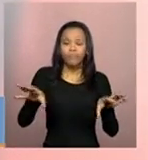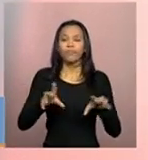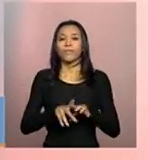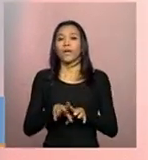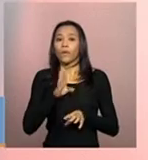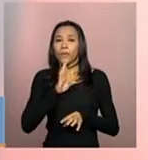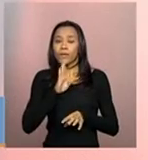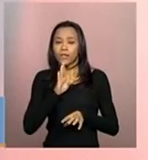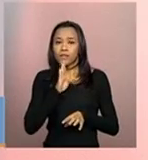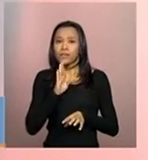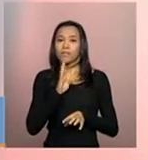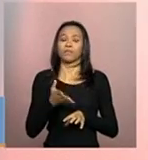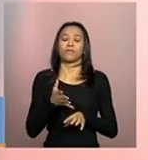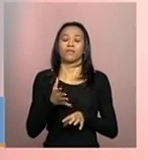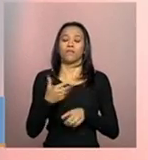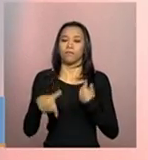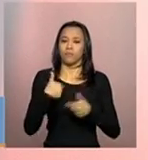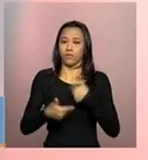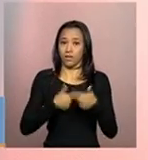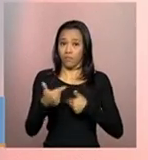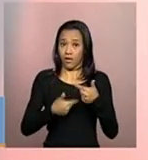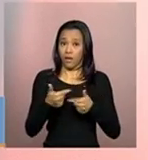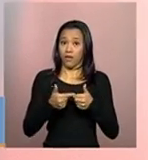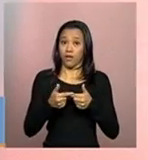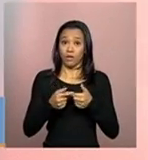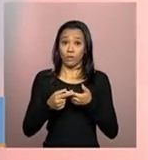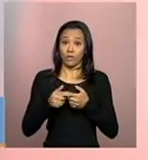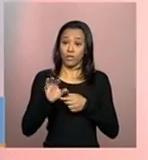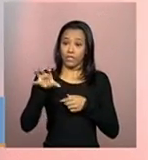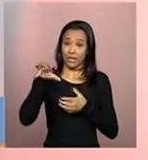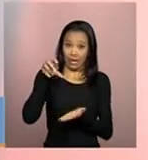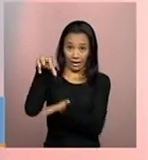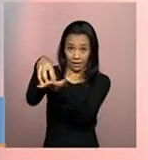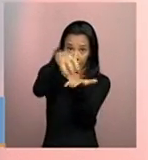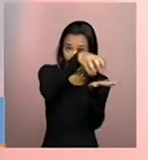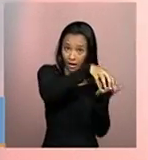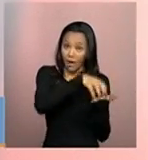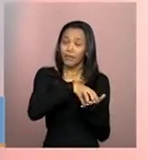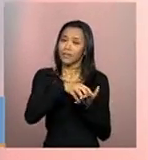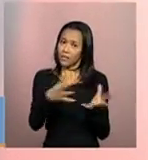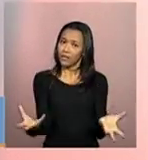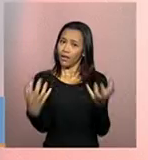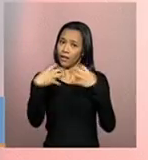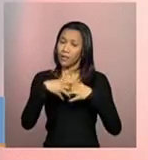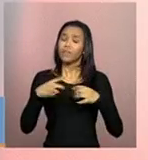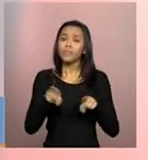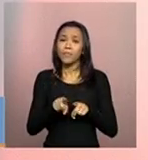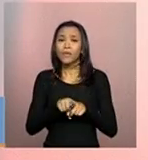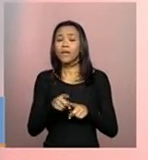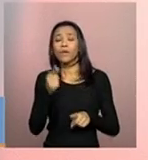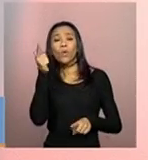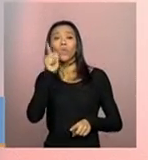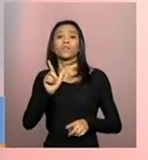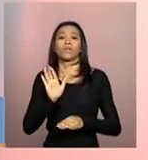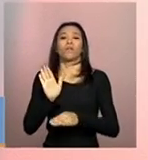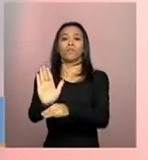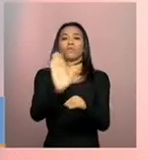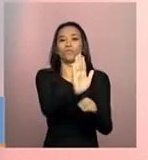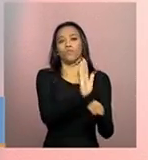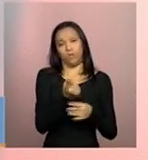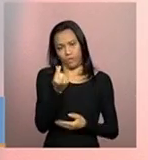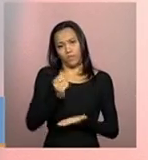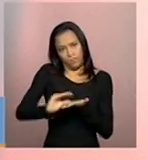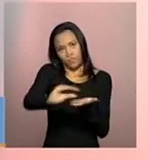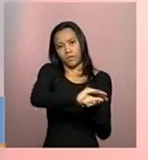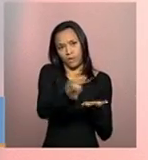social-assistencial privada, pertencer ao sistema único e se beneficiar também desse pertencimento.